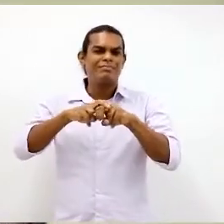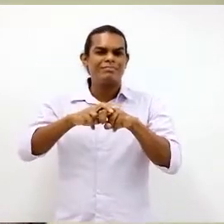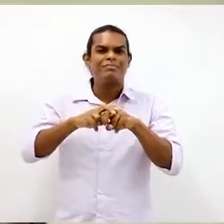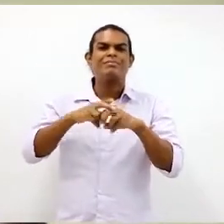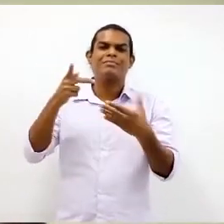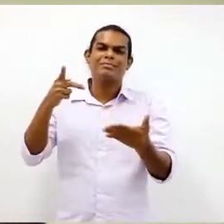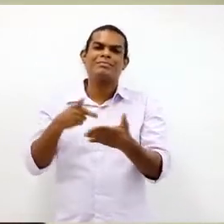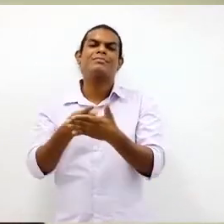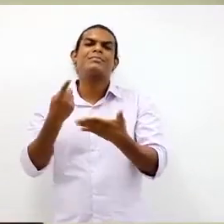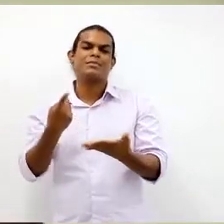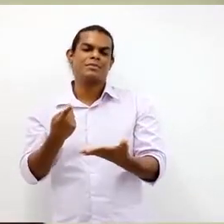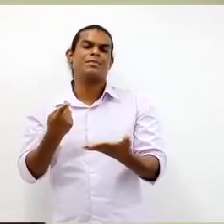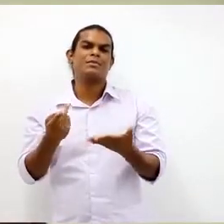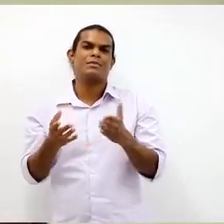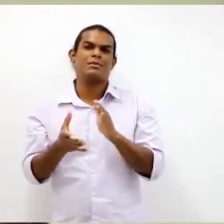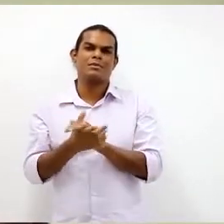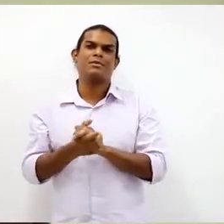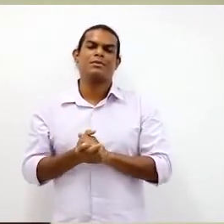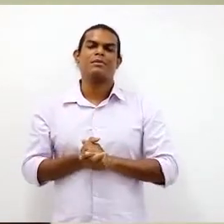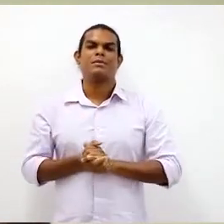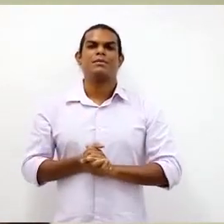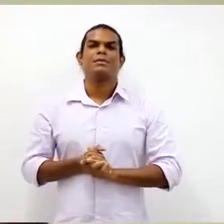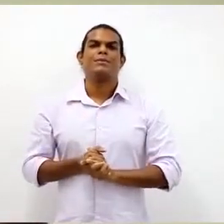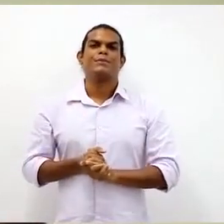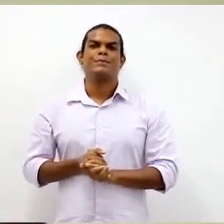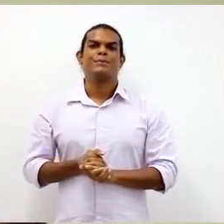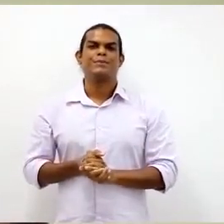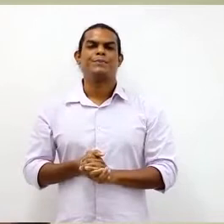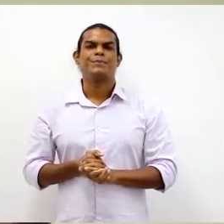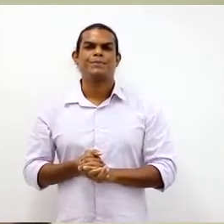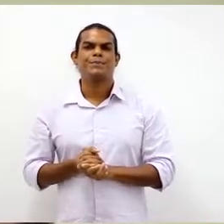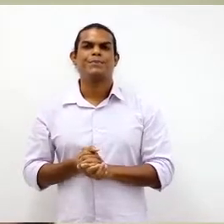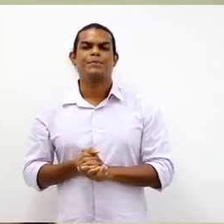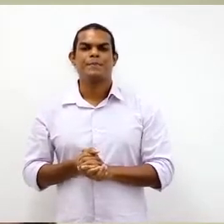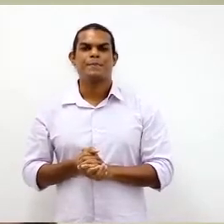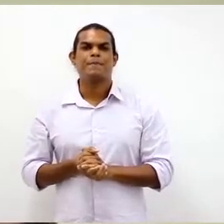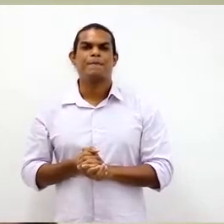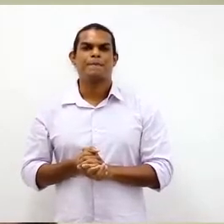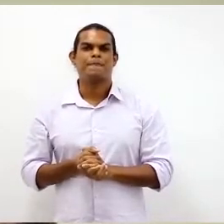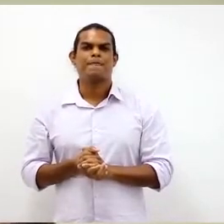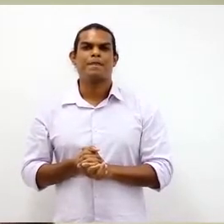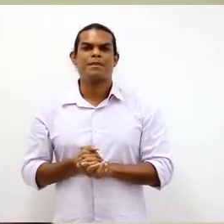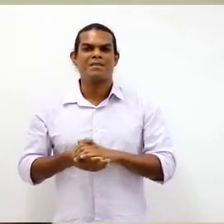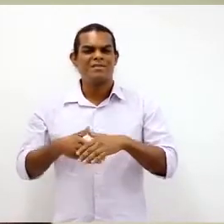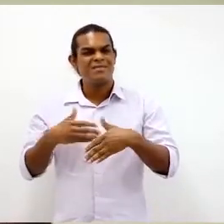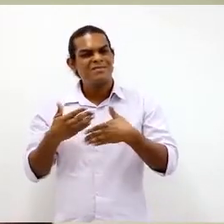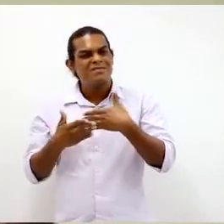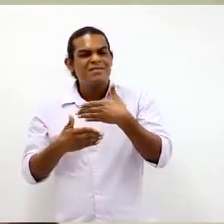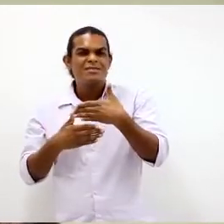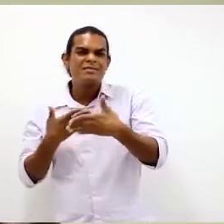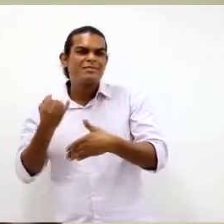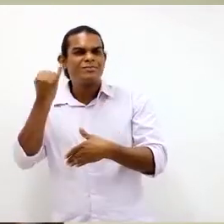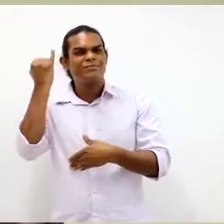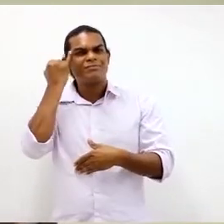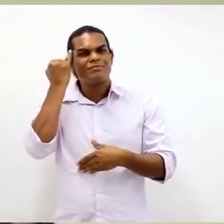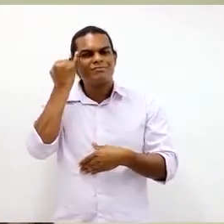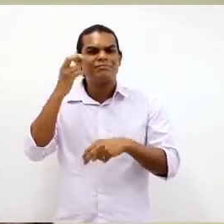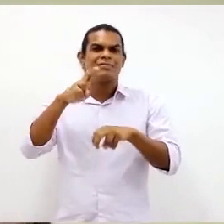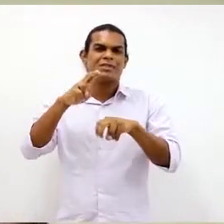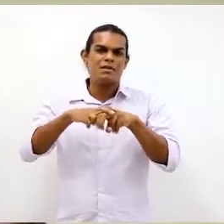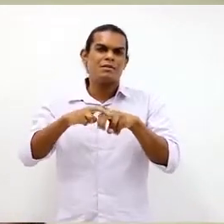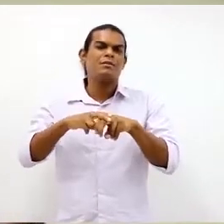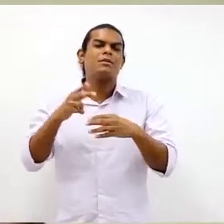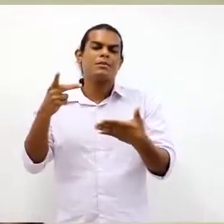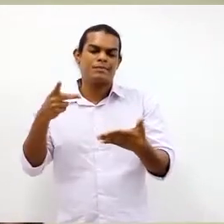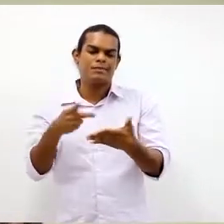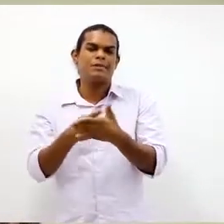não com a nágrida, mas com o cócci. Então, seja, ele bota o cócci lá na frente, a coluna fica toda curvada e aí, mais tarde, ele vai